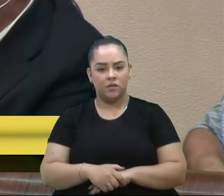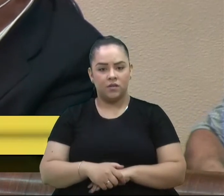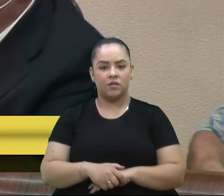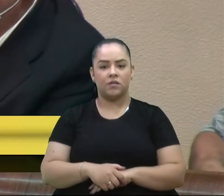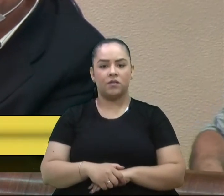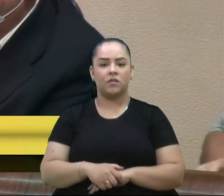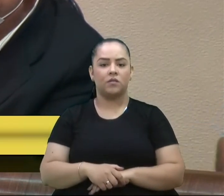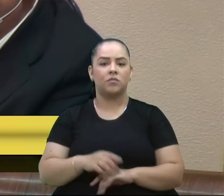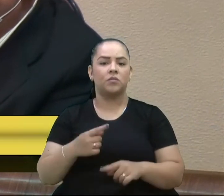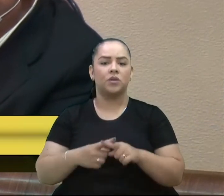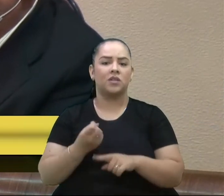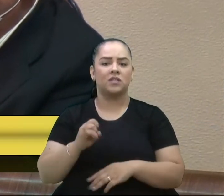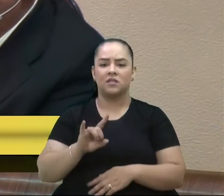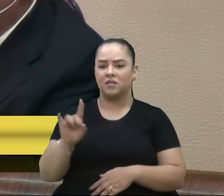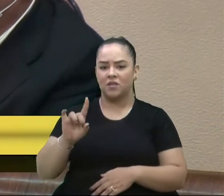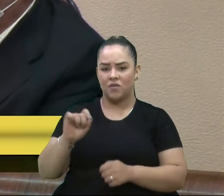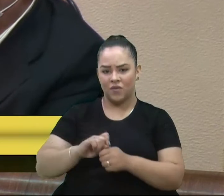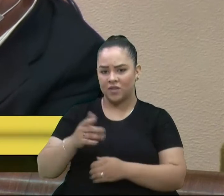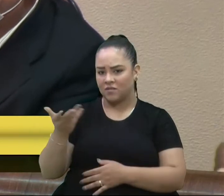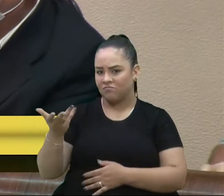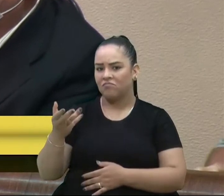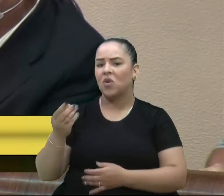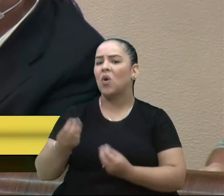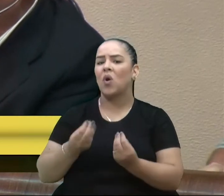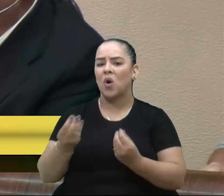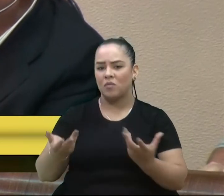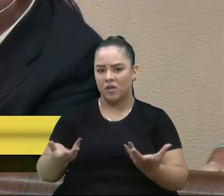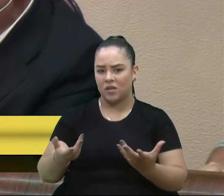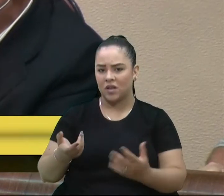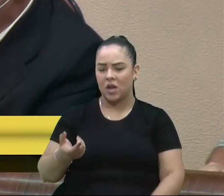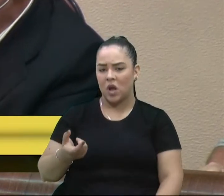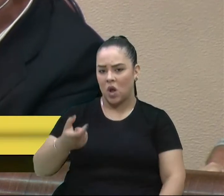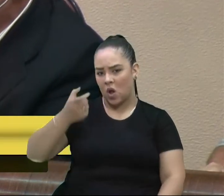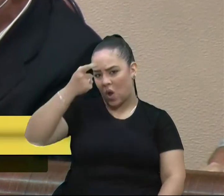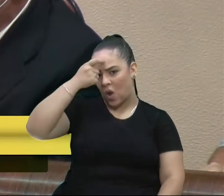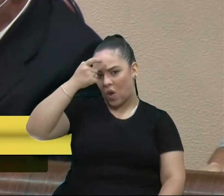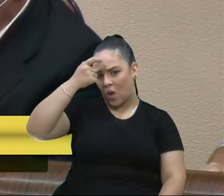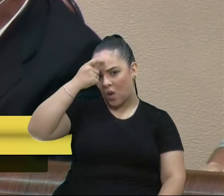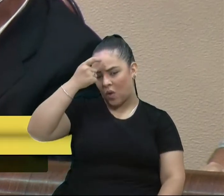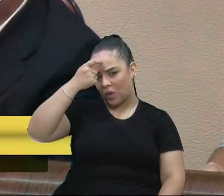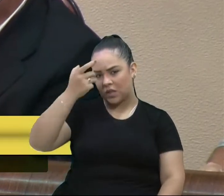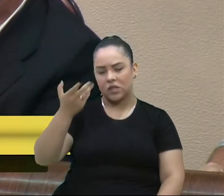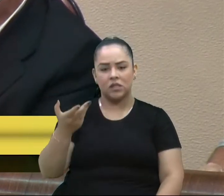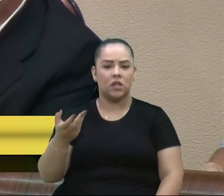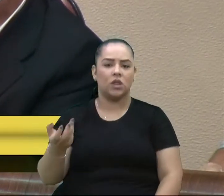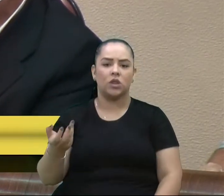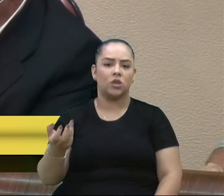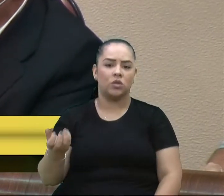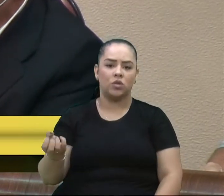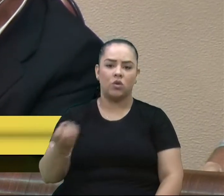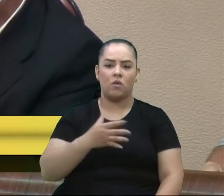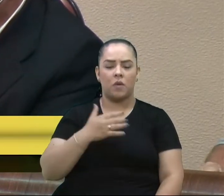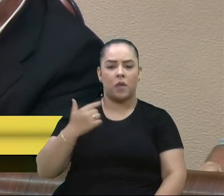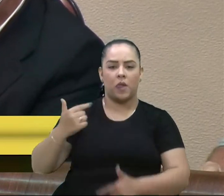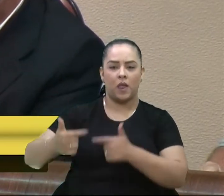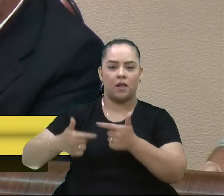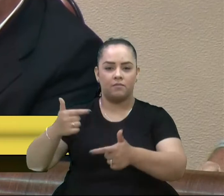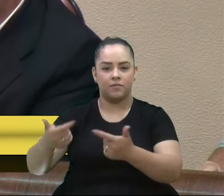isso, como é que fica? Como é que fica? A conscientização das novas gerações,